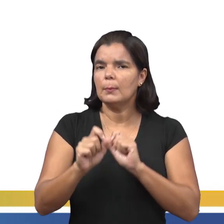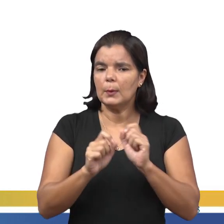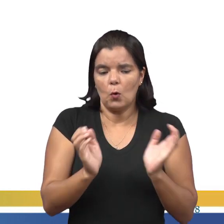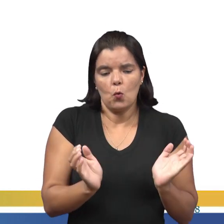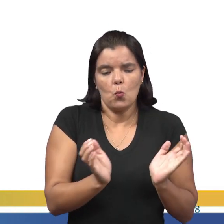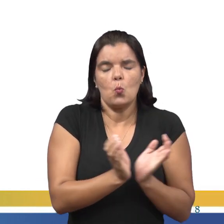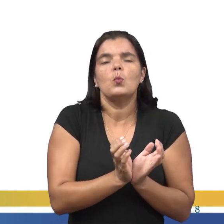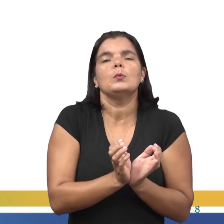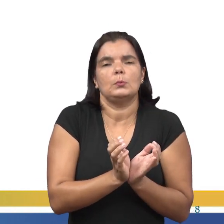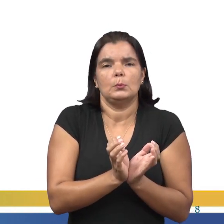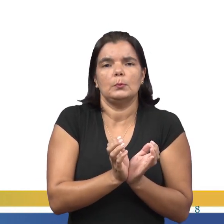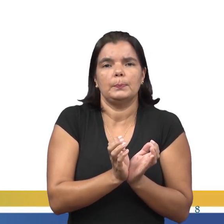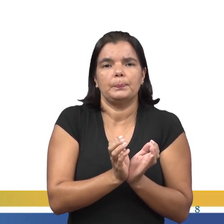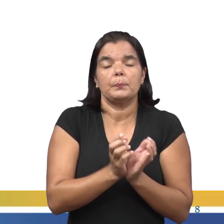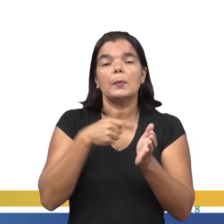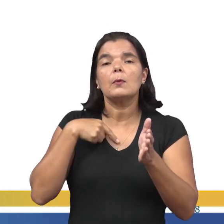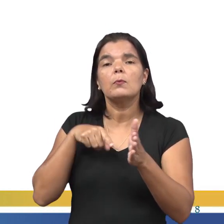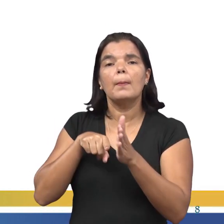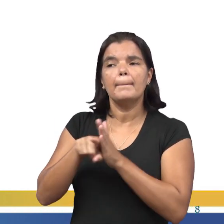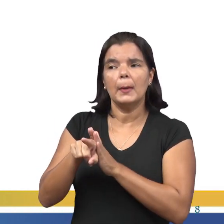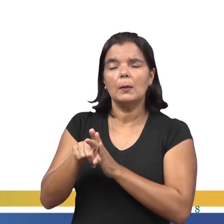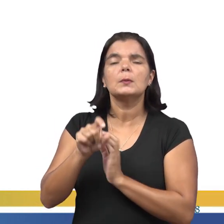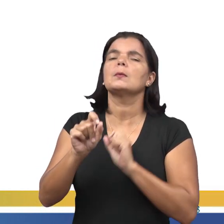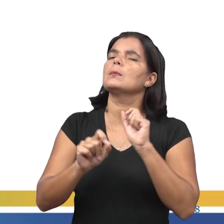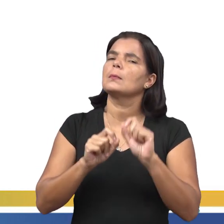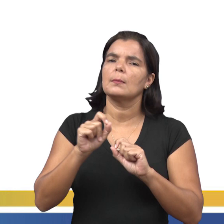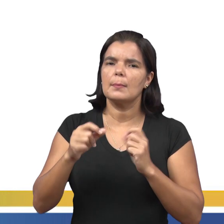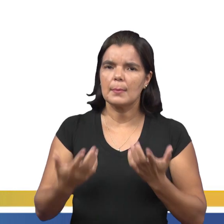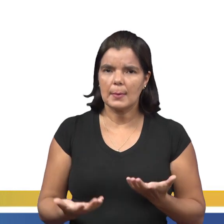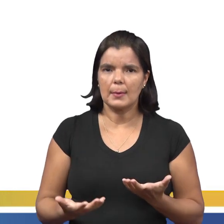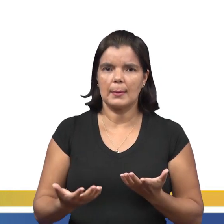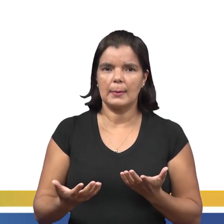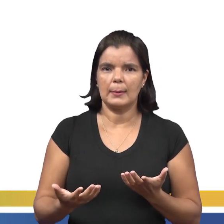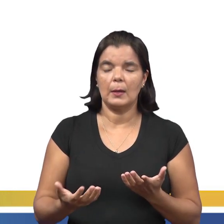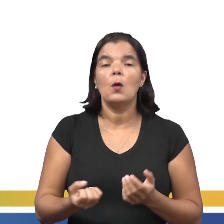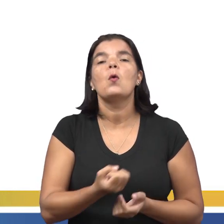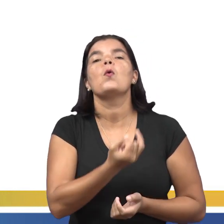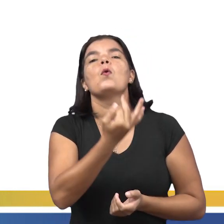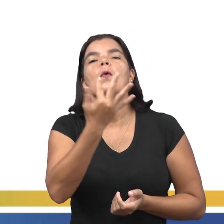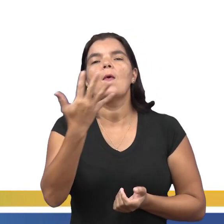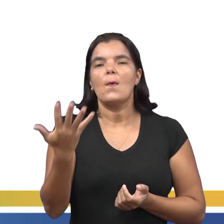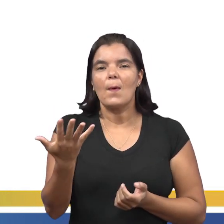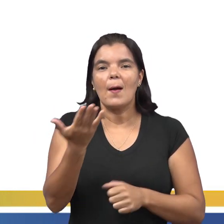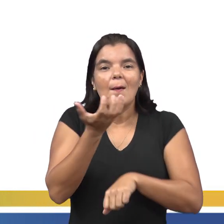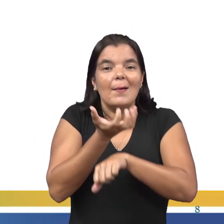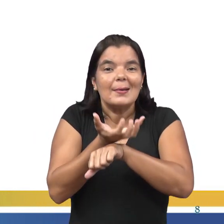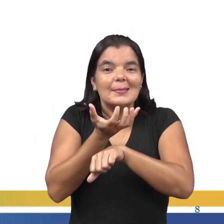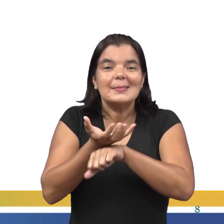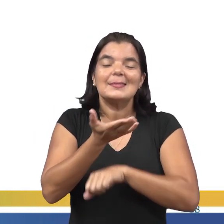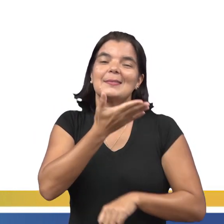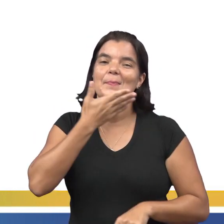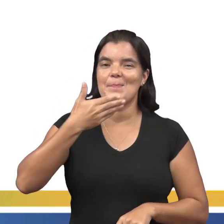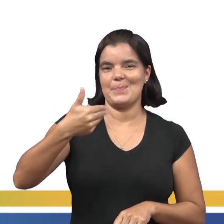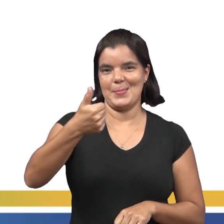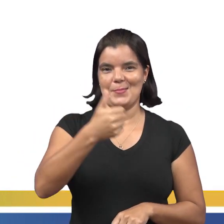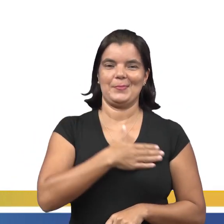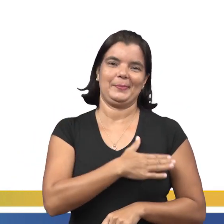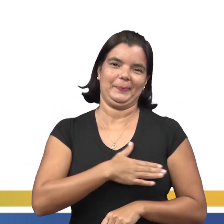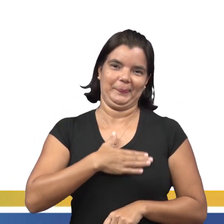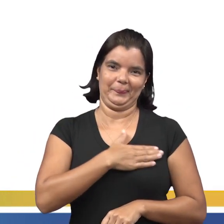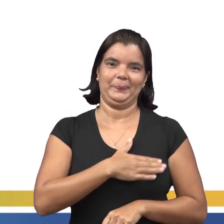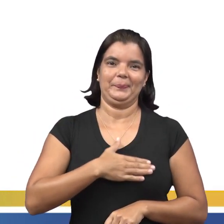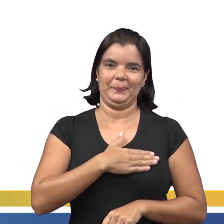turma de alunos. Aí foi perguntado para eles qual seria a sua disciplina predileta.